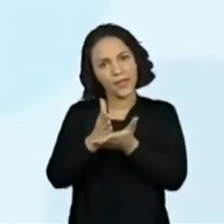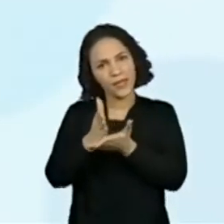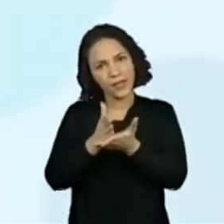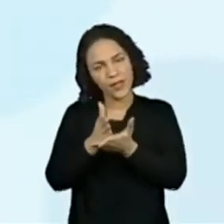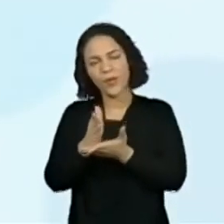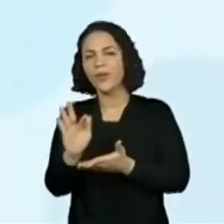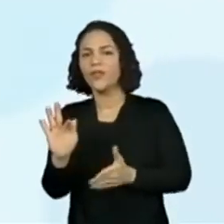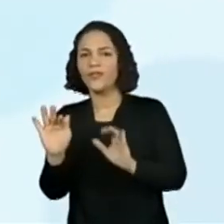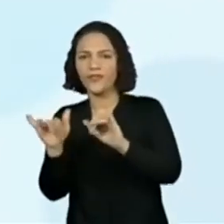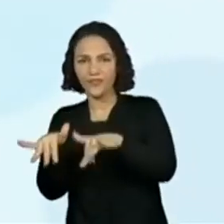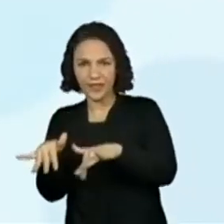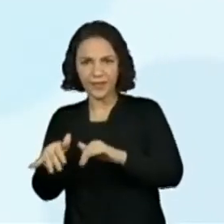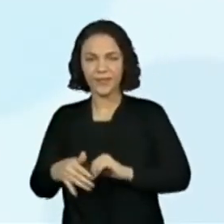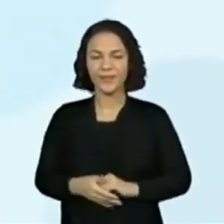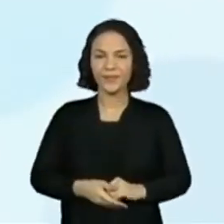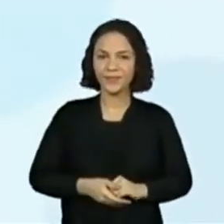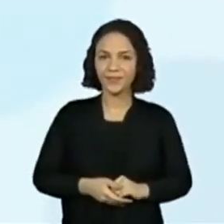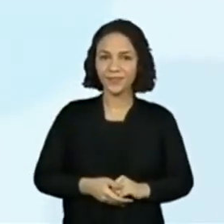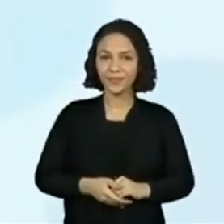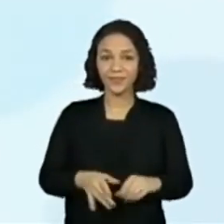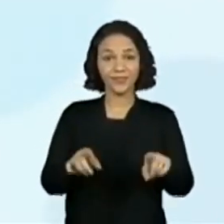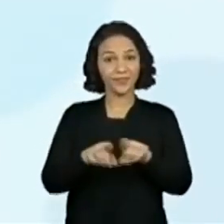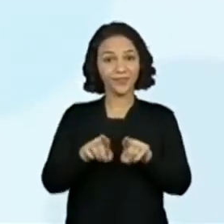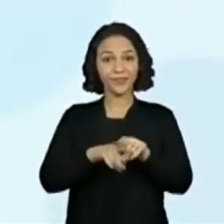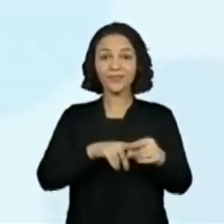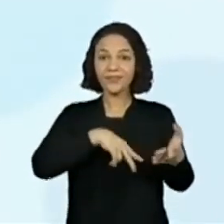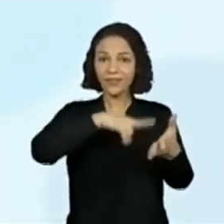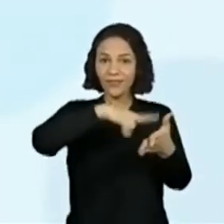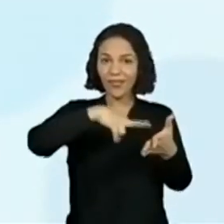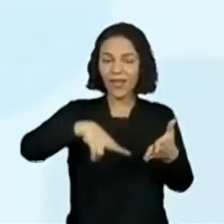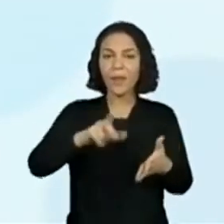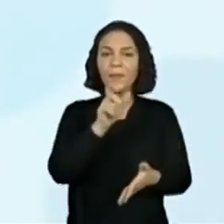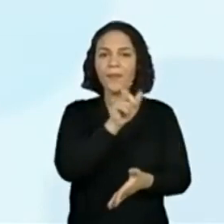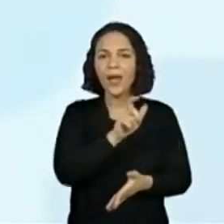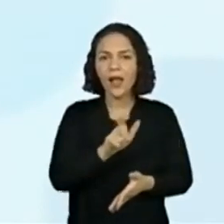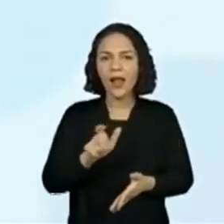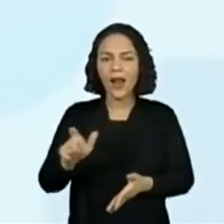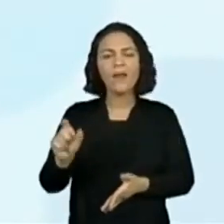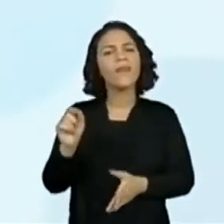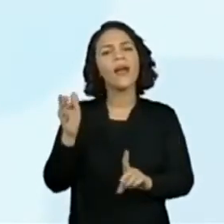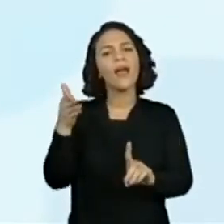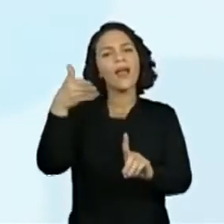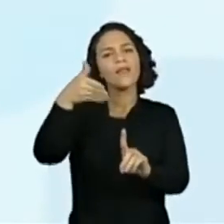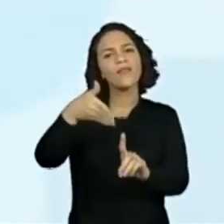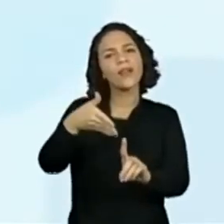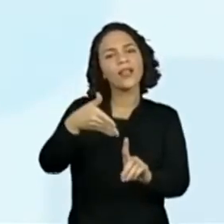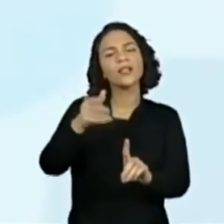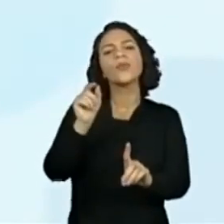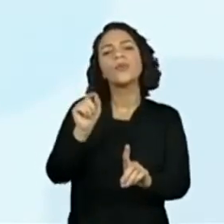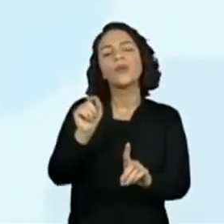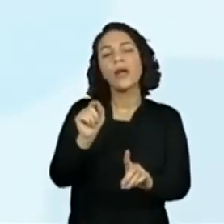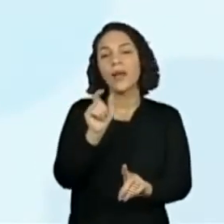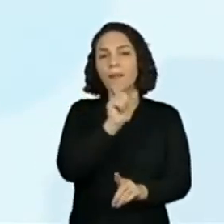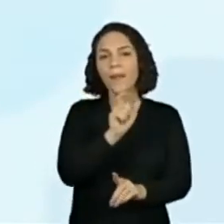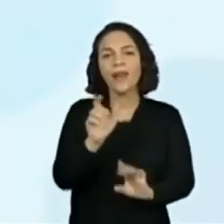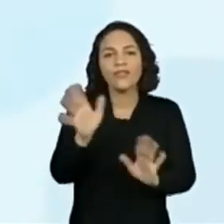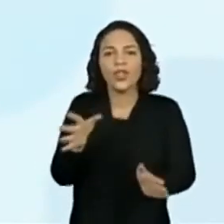meio e fim. E ler palavras tomando como referência palavras